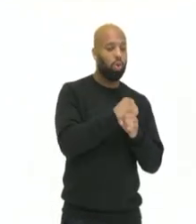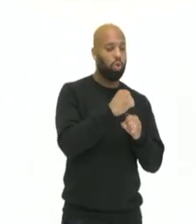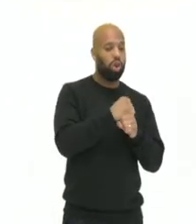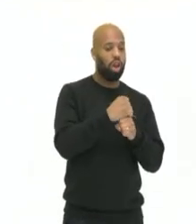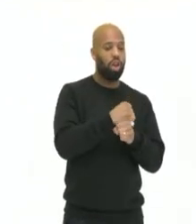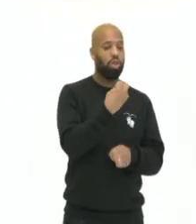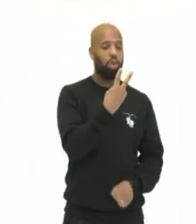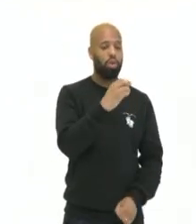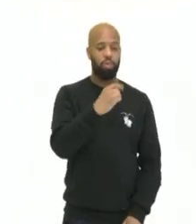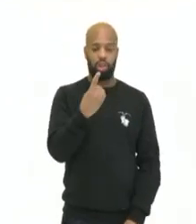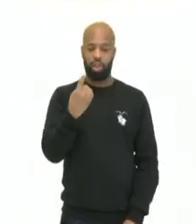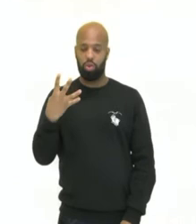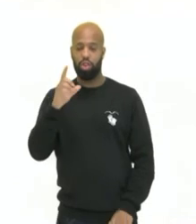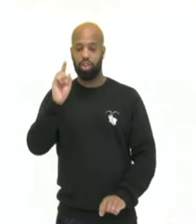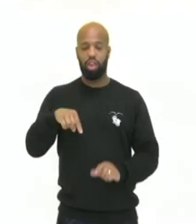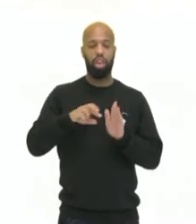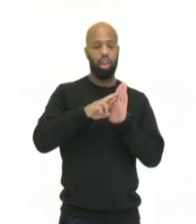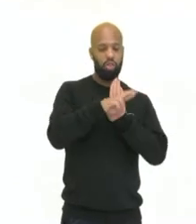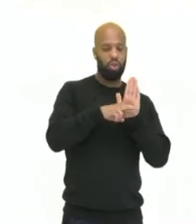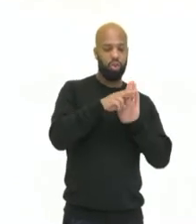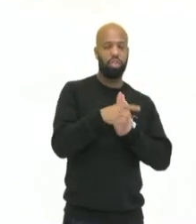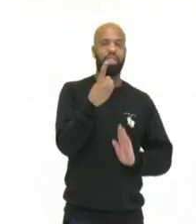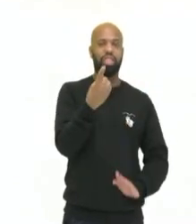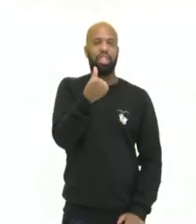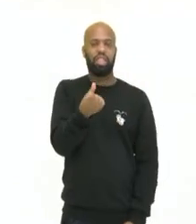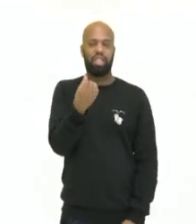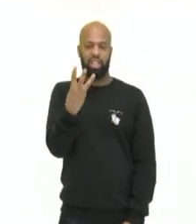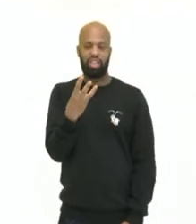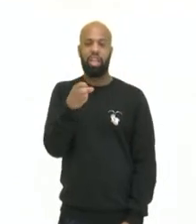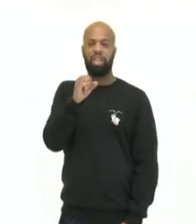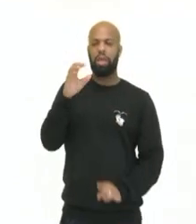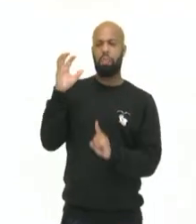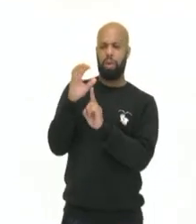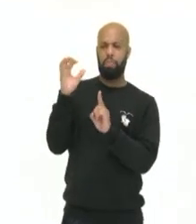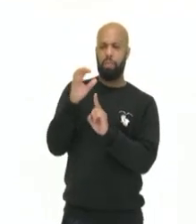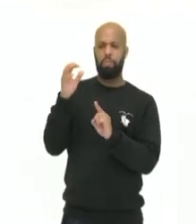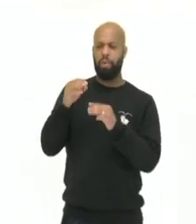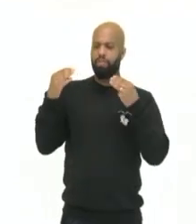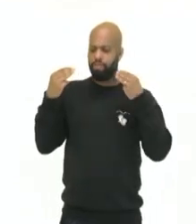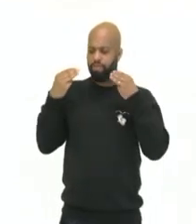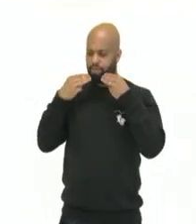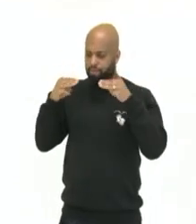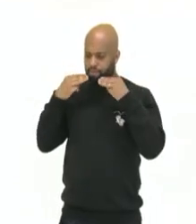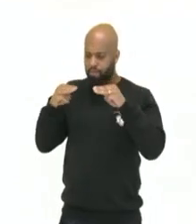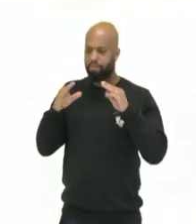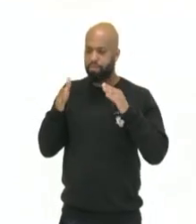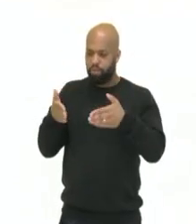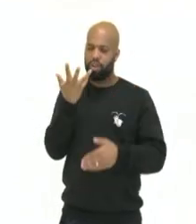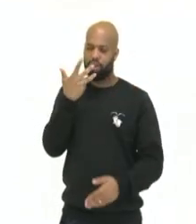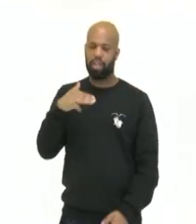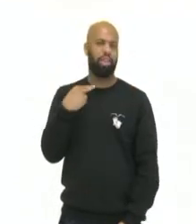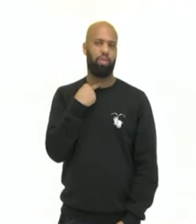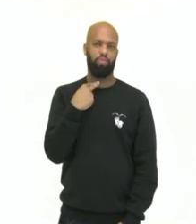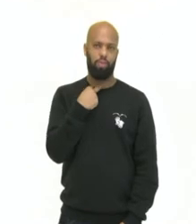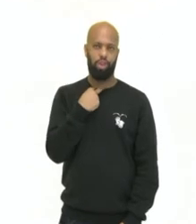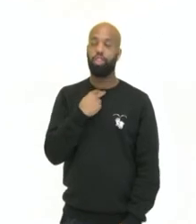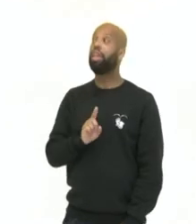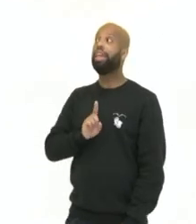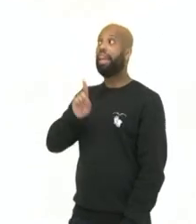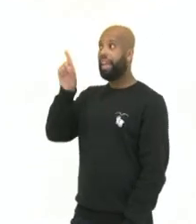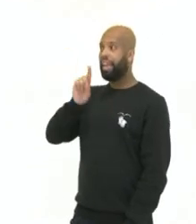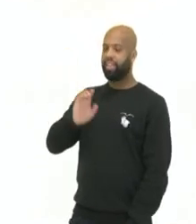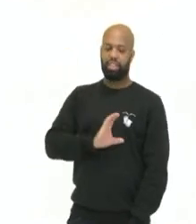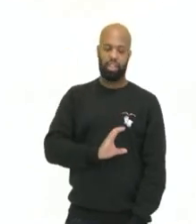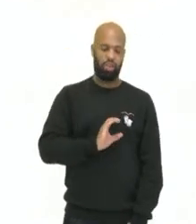163, a qual considera abusiva qualquer publicidade direcionada a crianças. Esse órgão é o órgão que vai